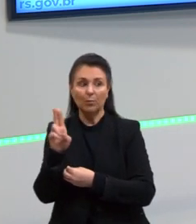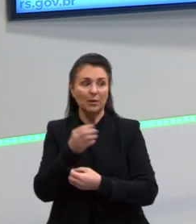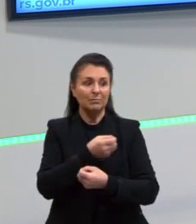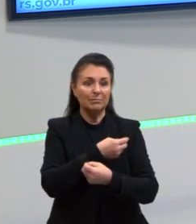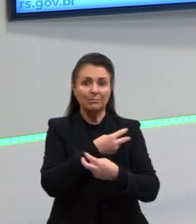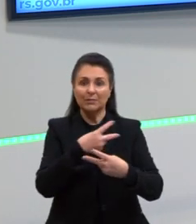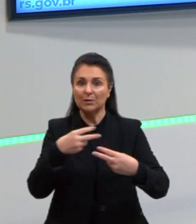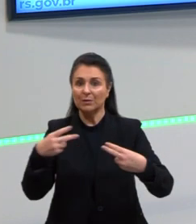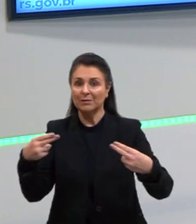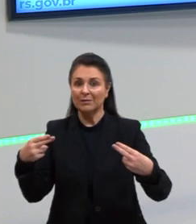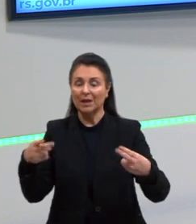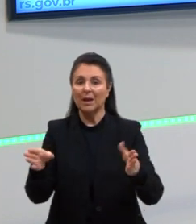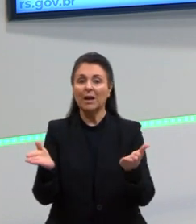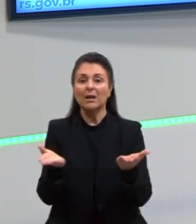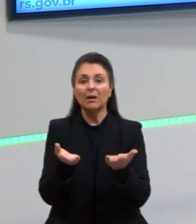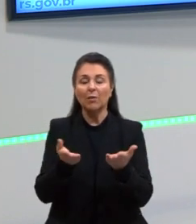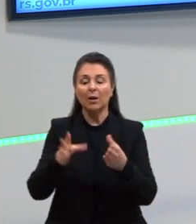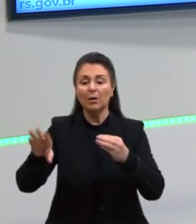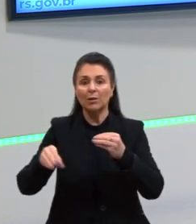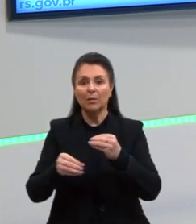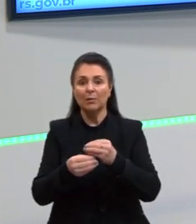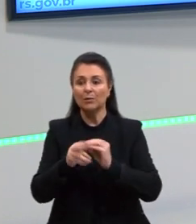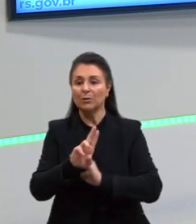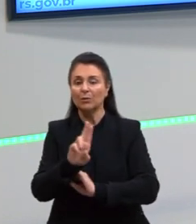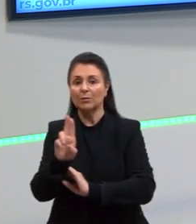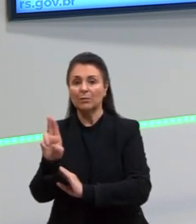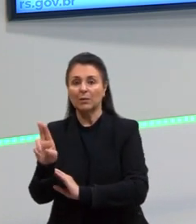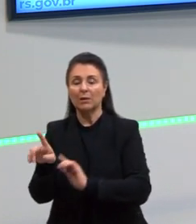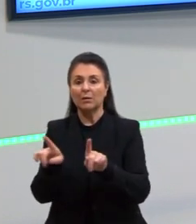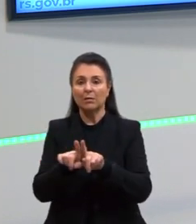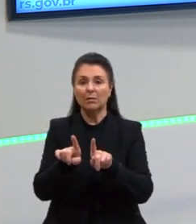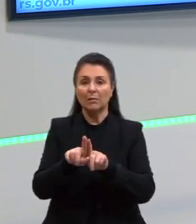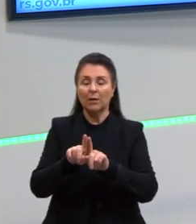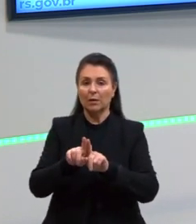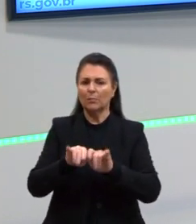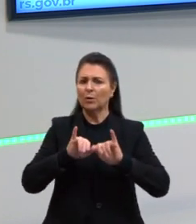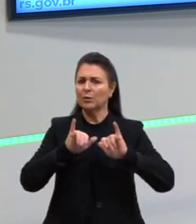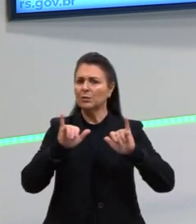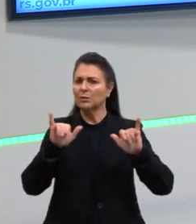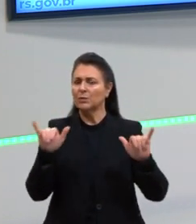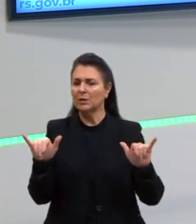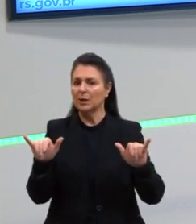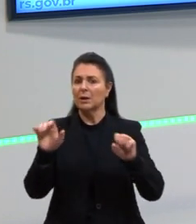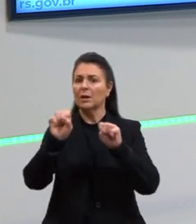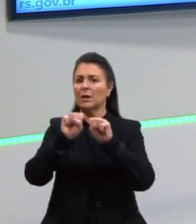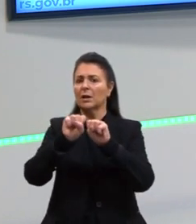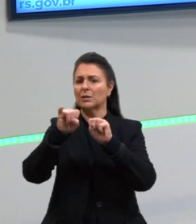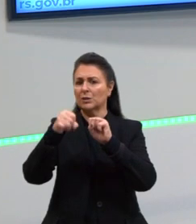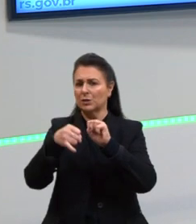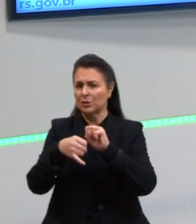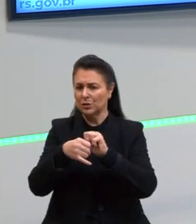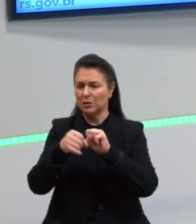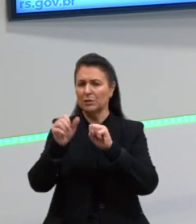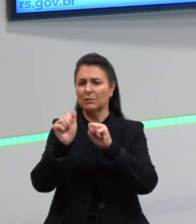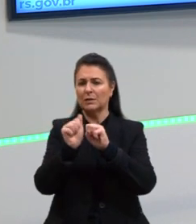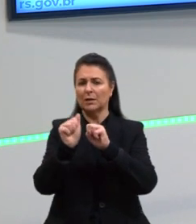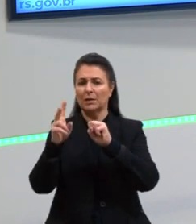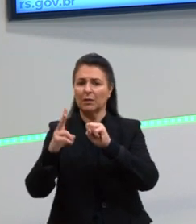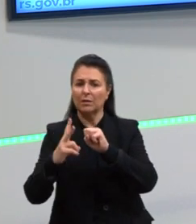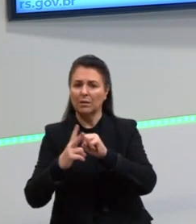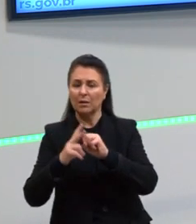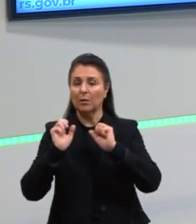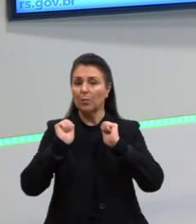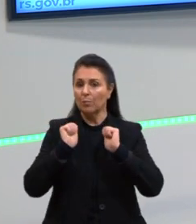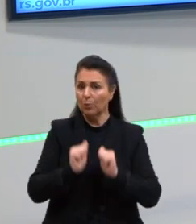nesse caso aqui dos complementos nominais, a gente também pode dizer que adjetivos e advérbios podem